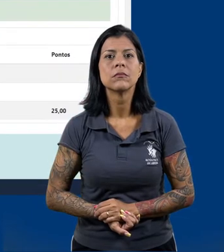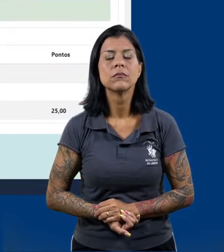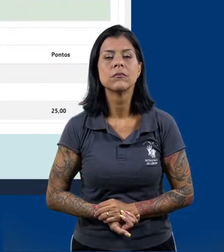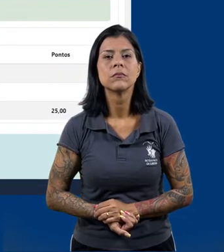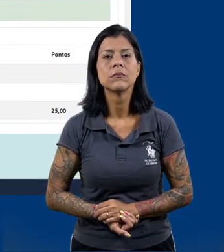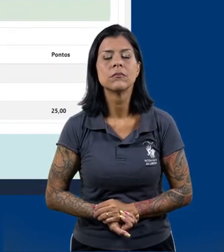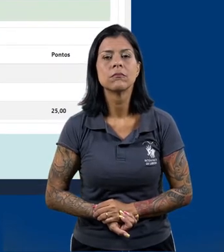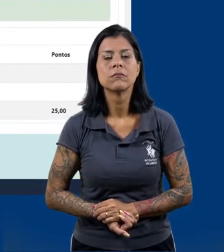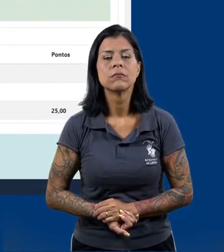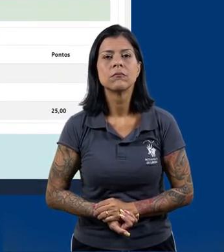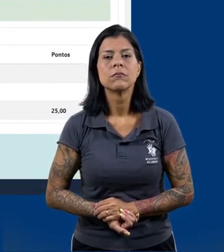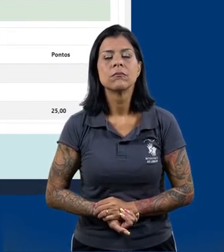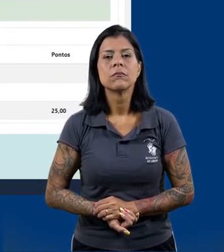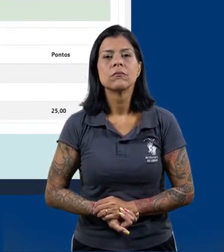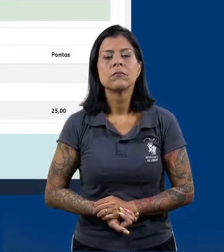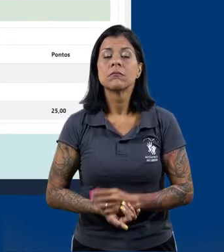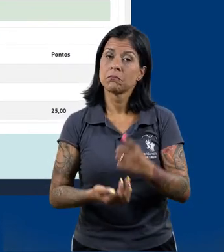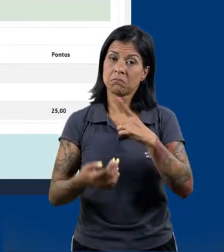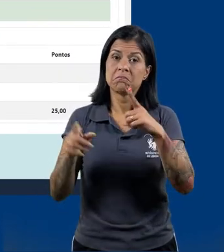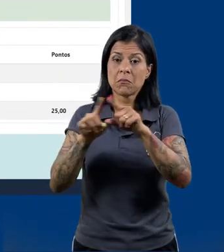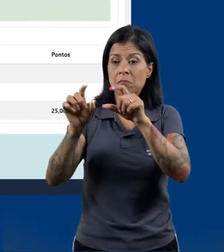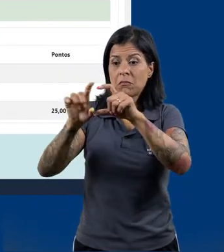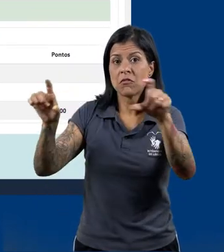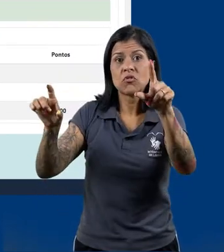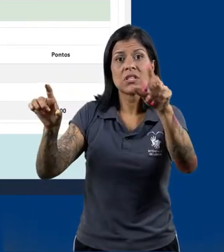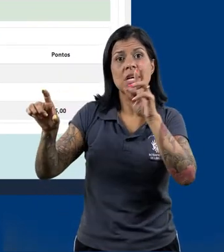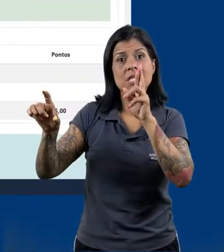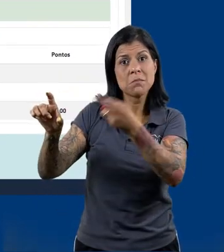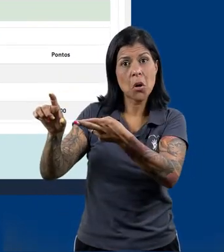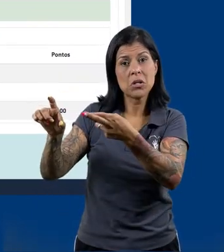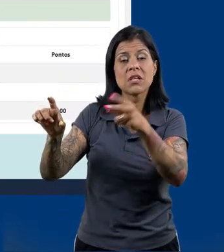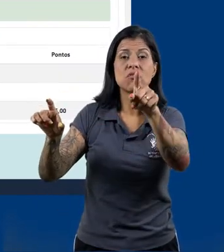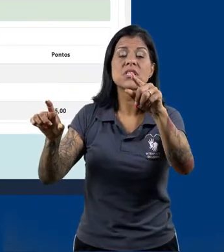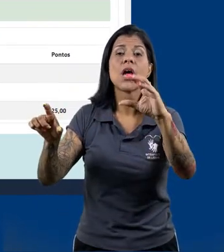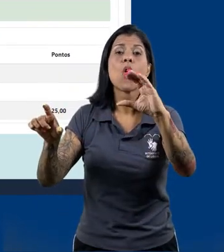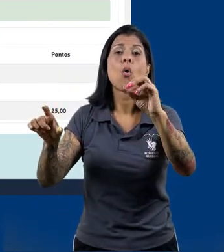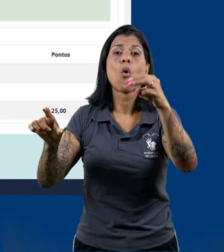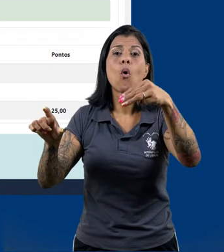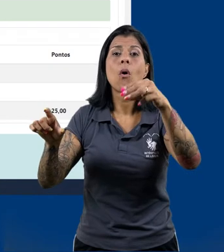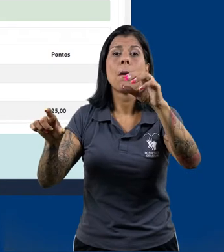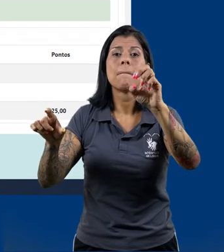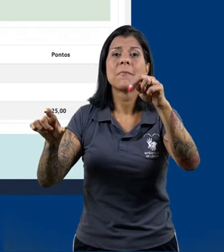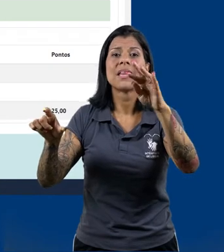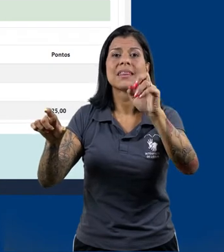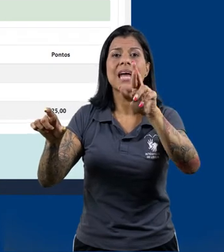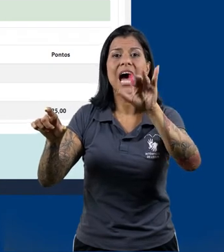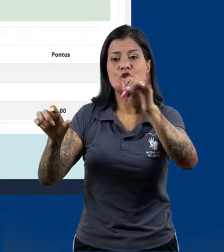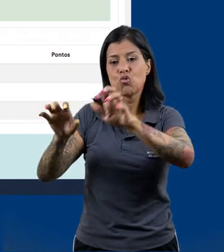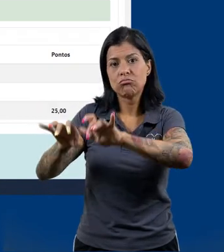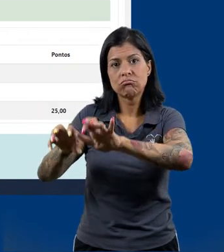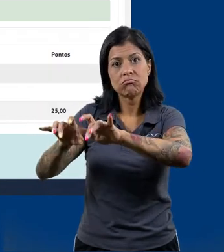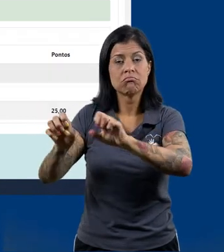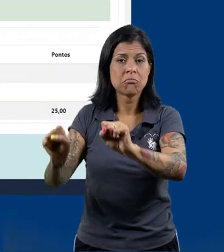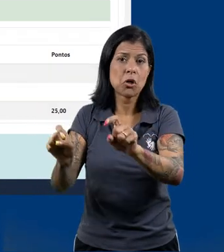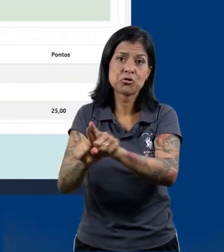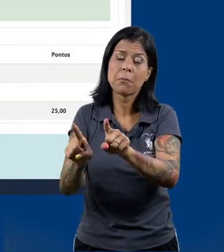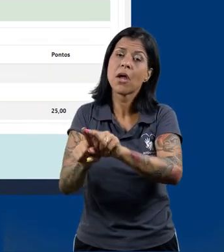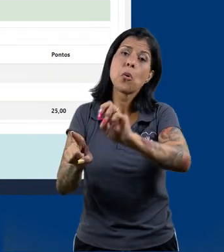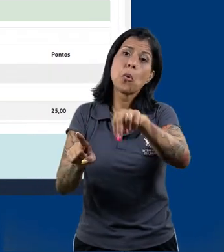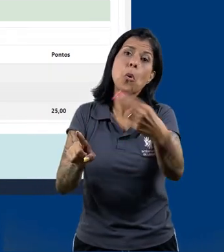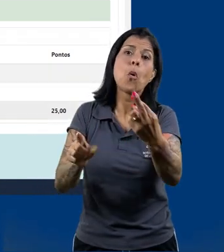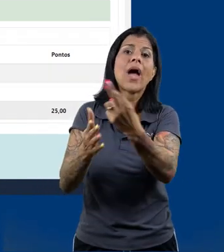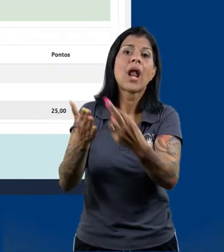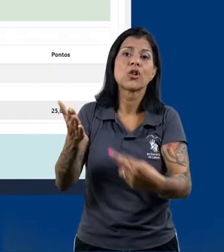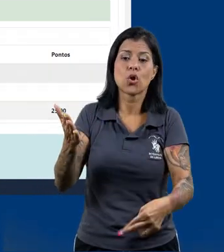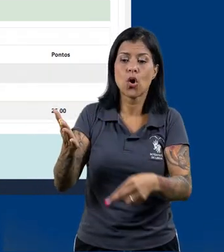como comentários de feedback, a opção de fazer comentários ou modificar a avaliação e um